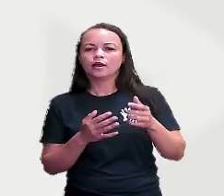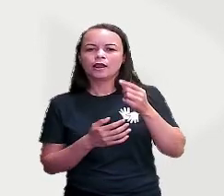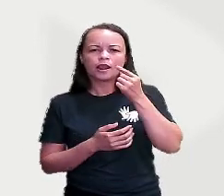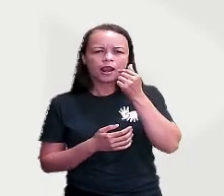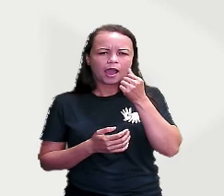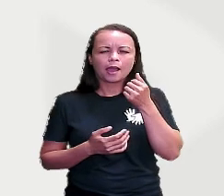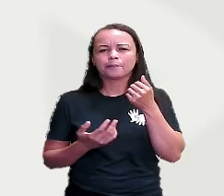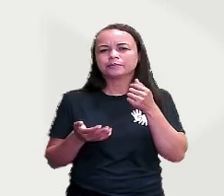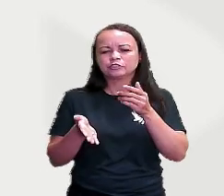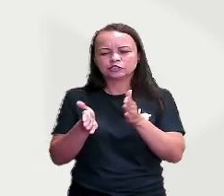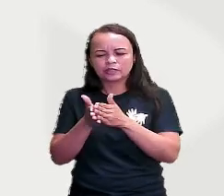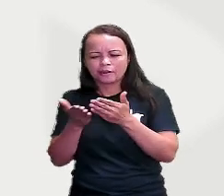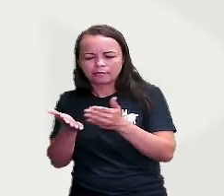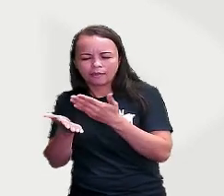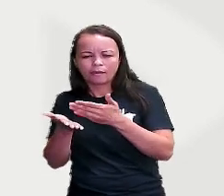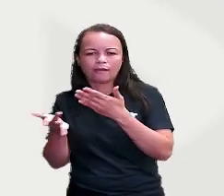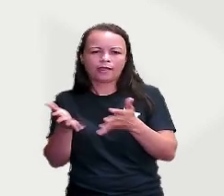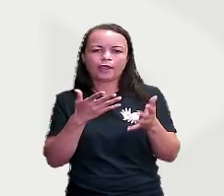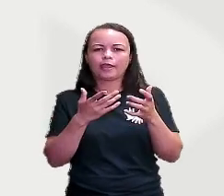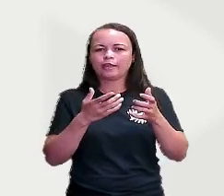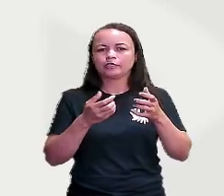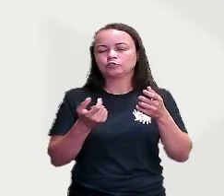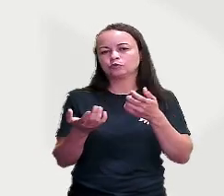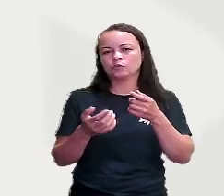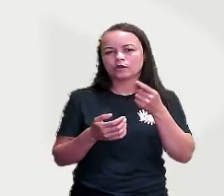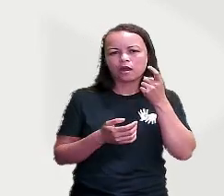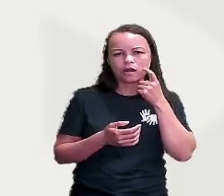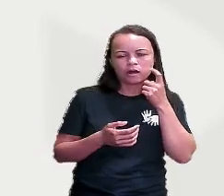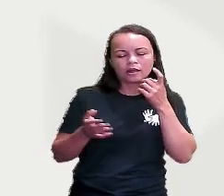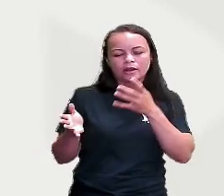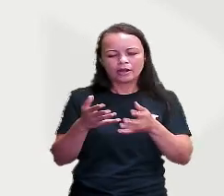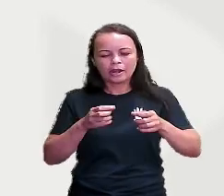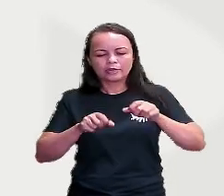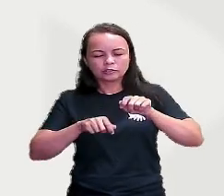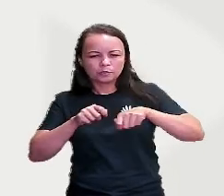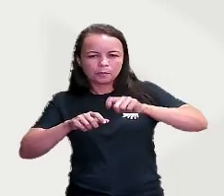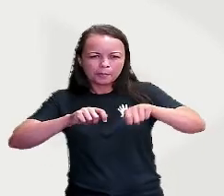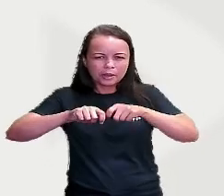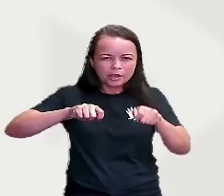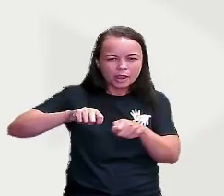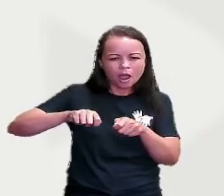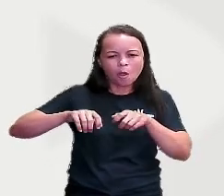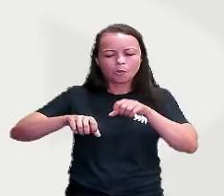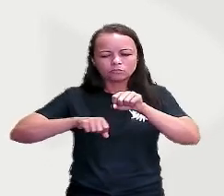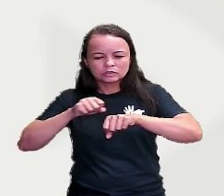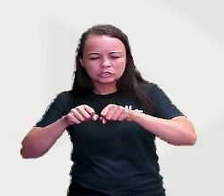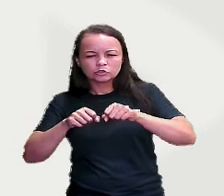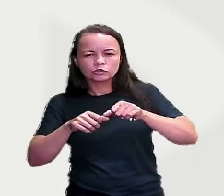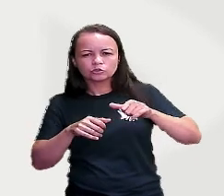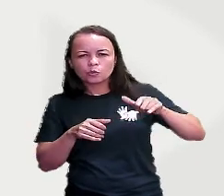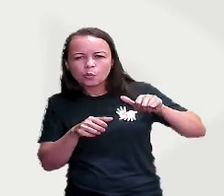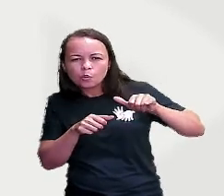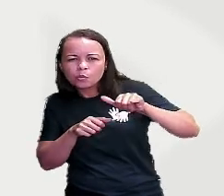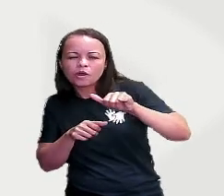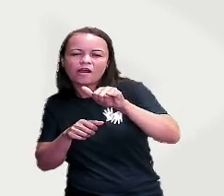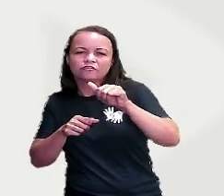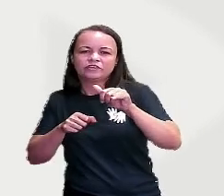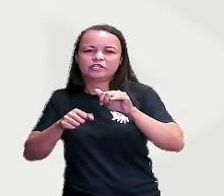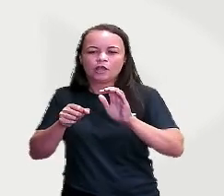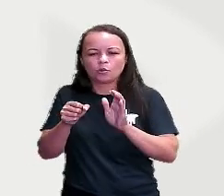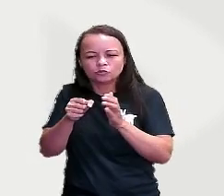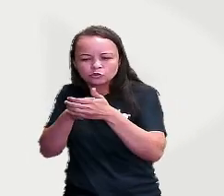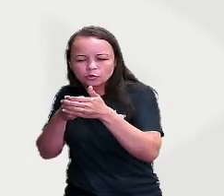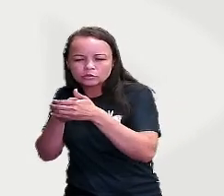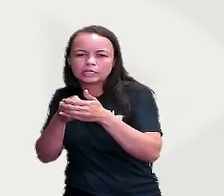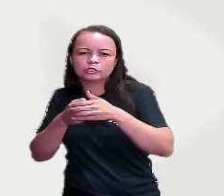chicleta e pião. Sol, bicicleta, skate, calção. Esconderijo, avião, correria. Tambor,